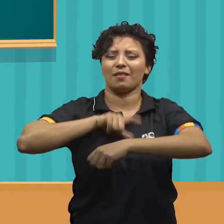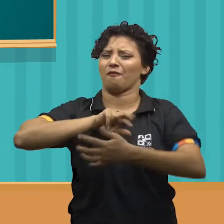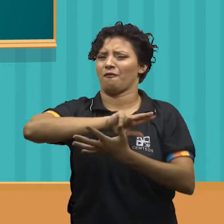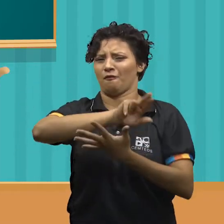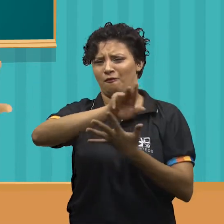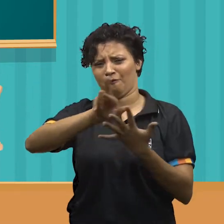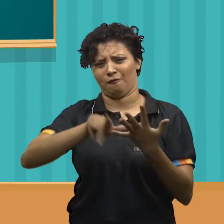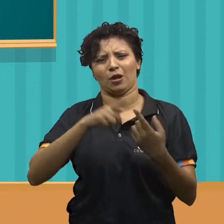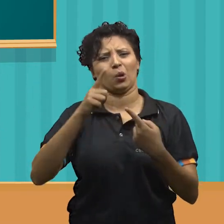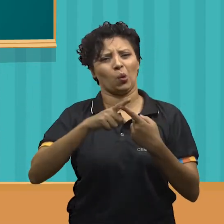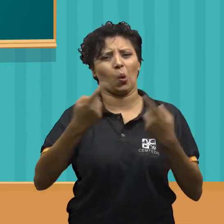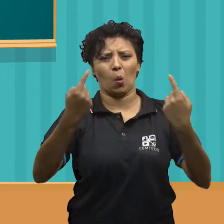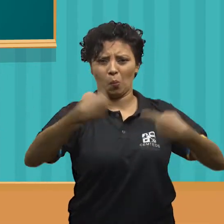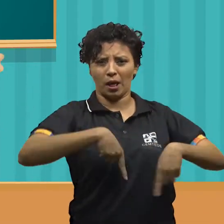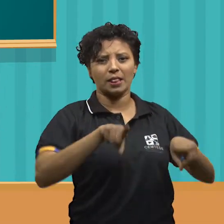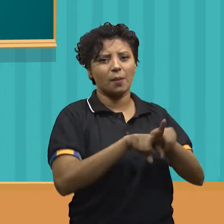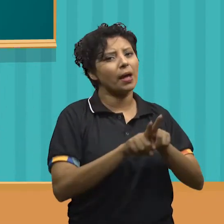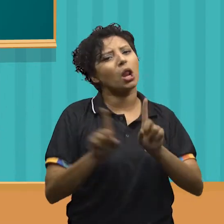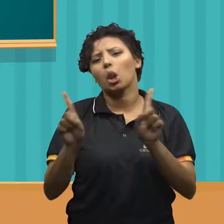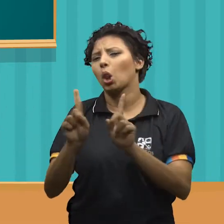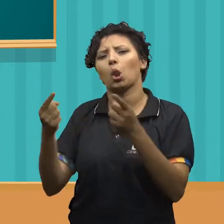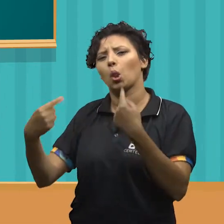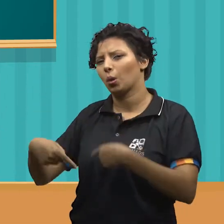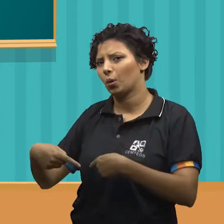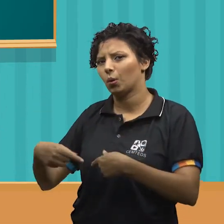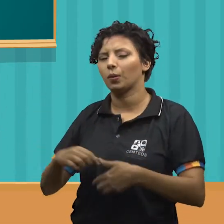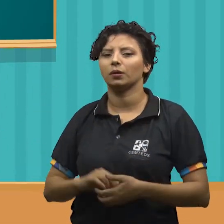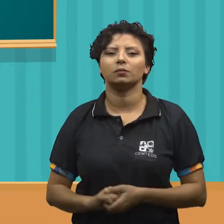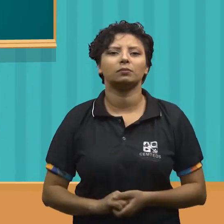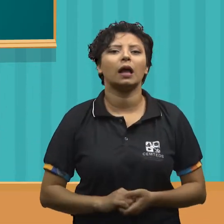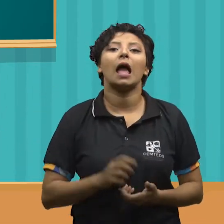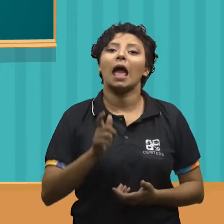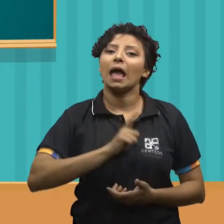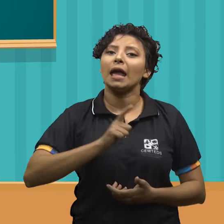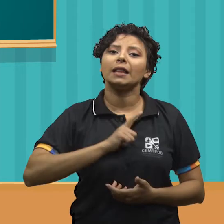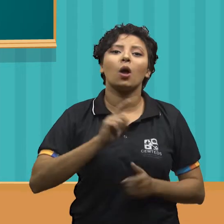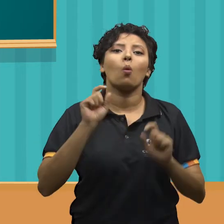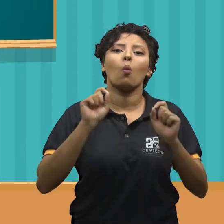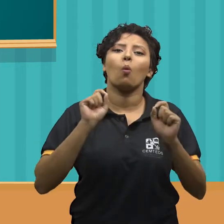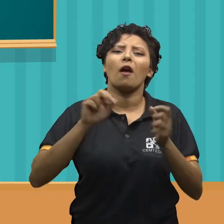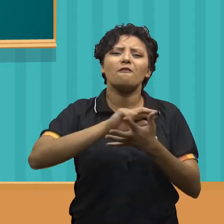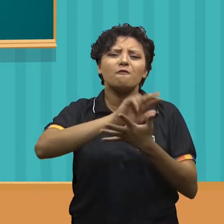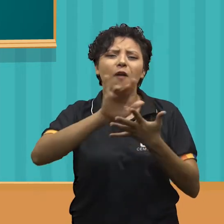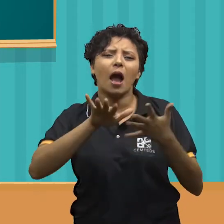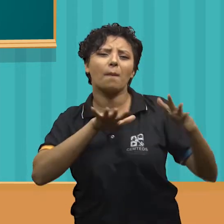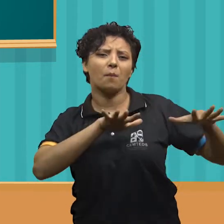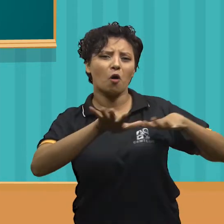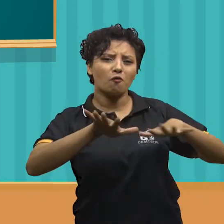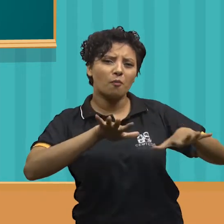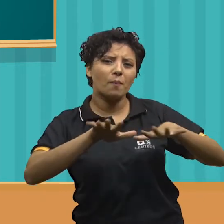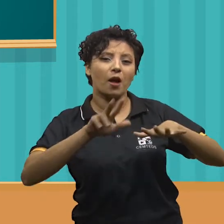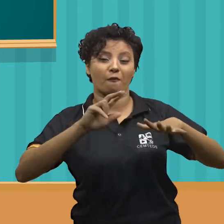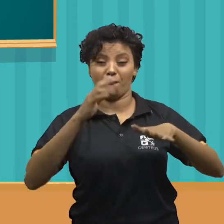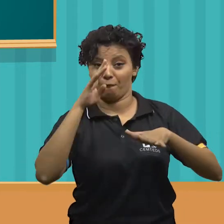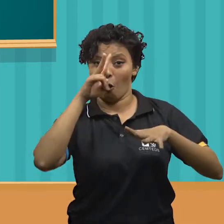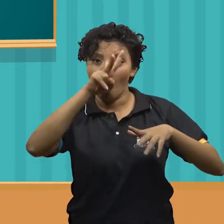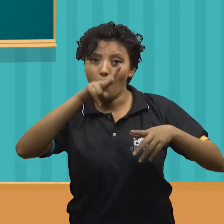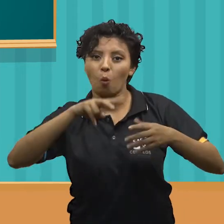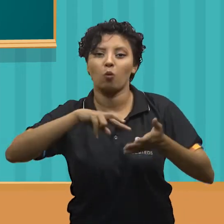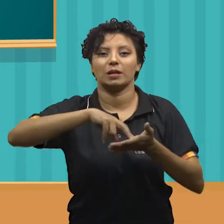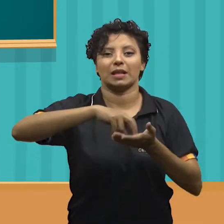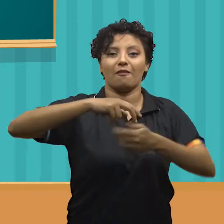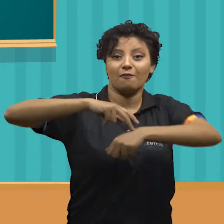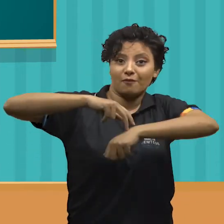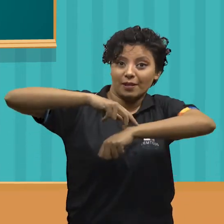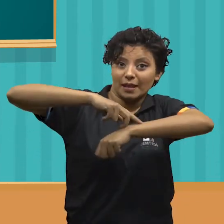engloba modalidades competitivas e não competitivas, e envolve a prática de uma série de movimentos exigentes de força,